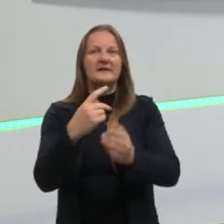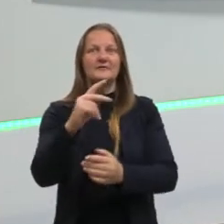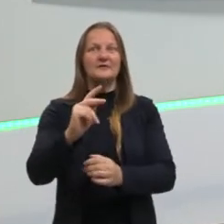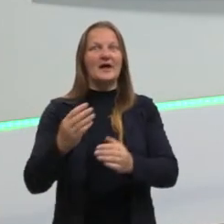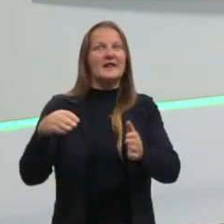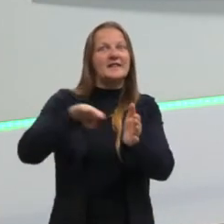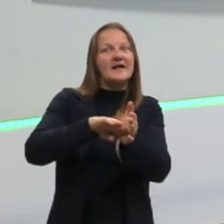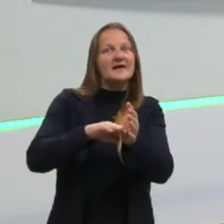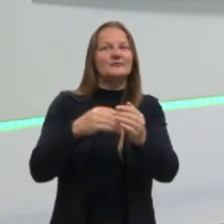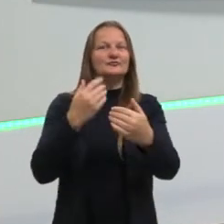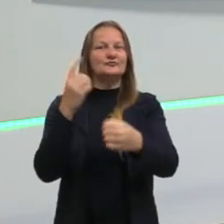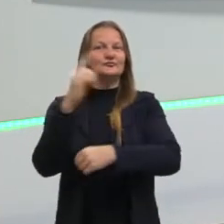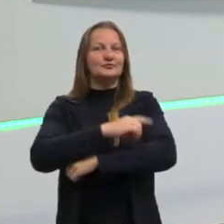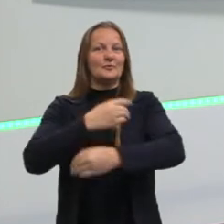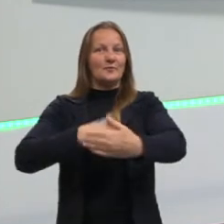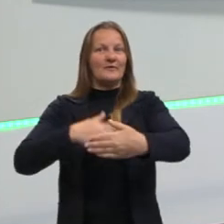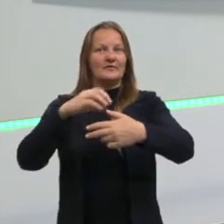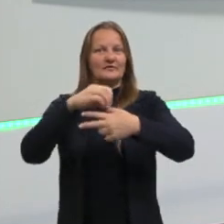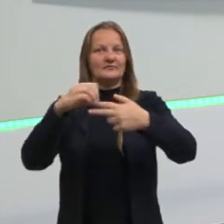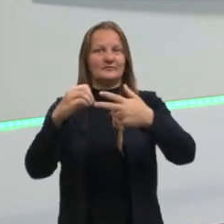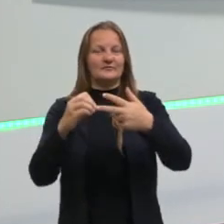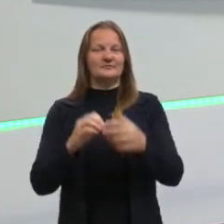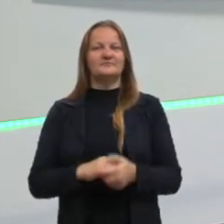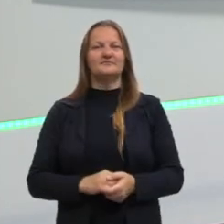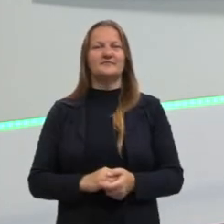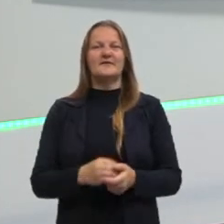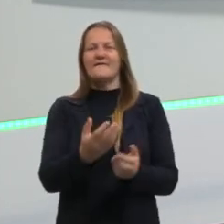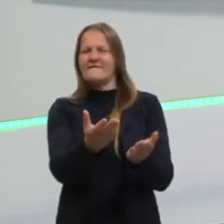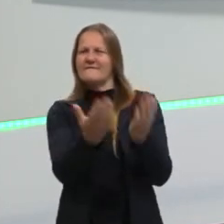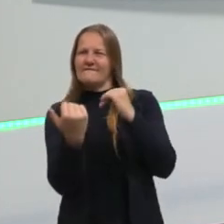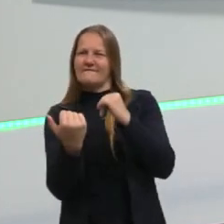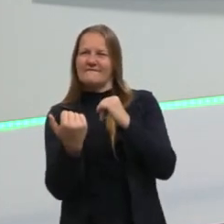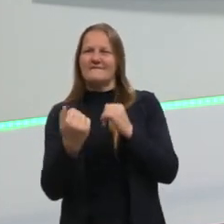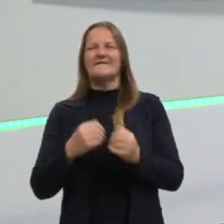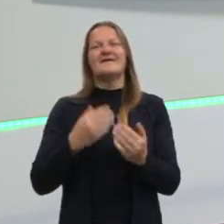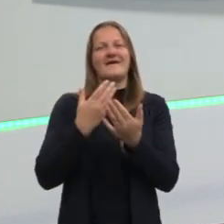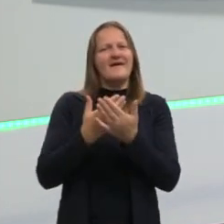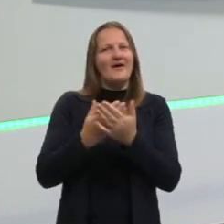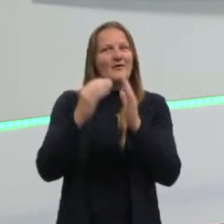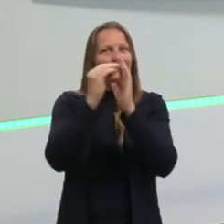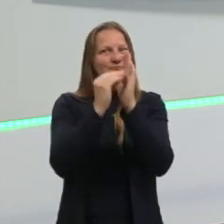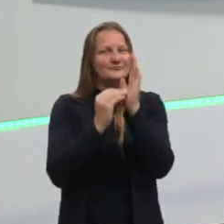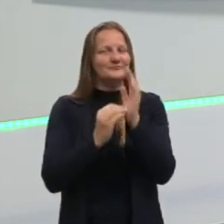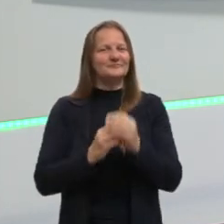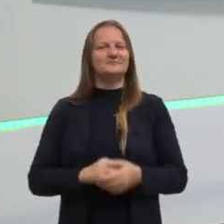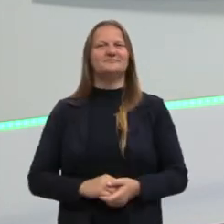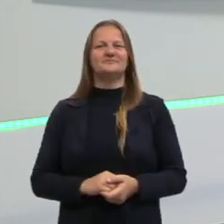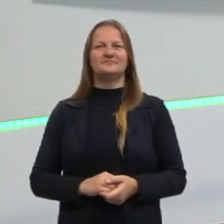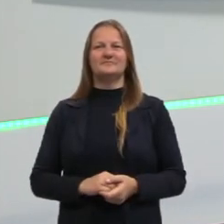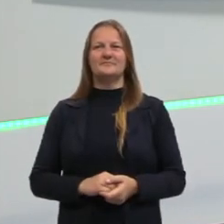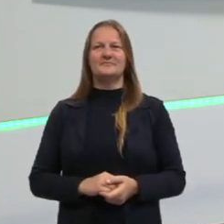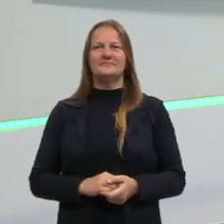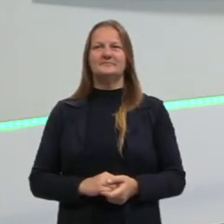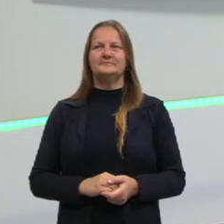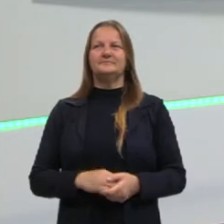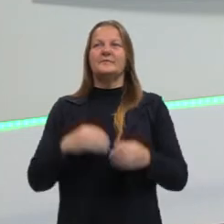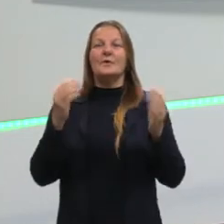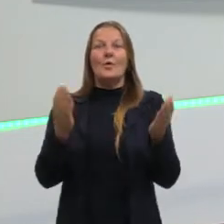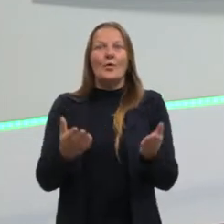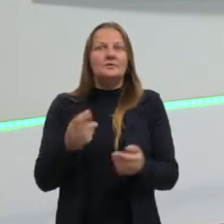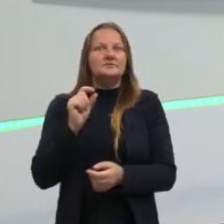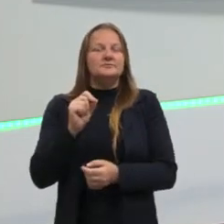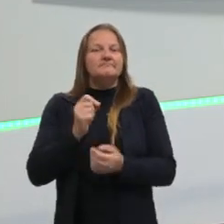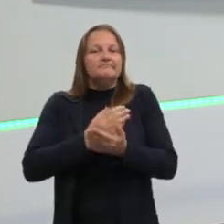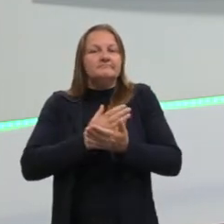nesse projeto maravilhoso. Mas vamos lá, que tem bastante coisa hoje e eu não quero perder tempo. Hoje a gente vai